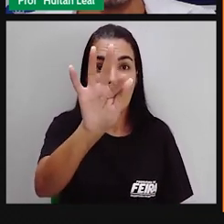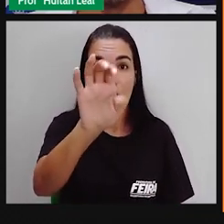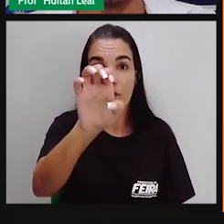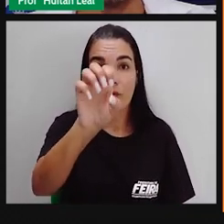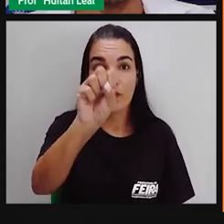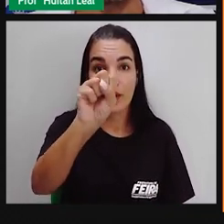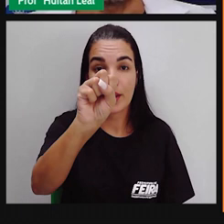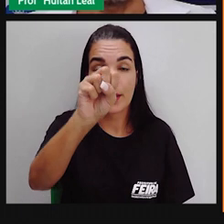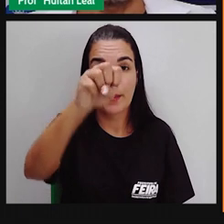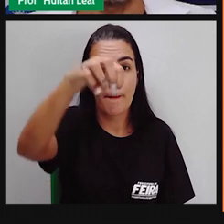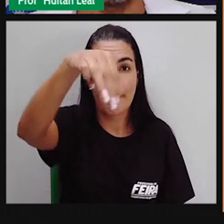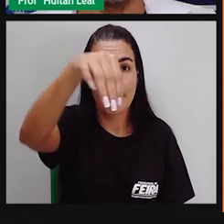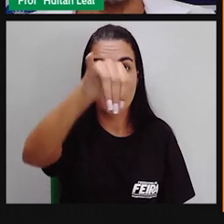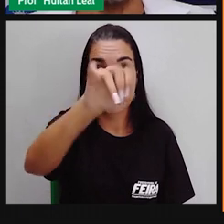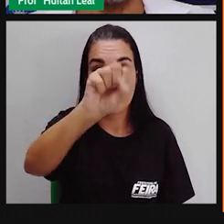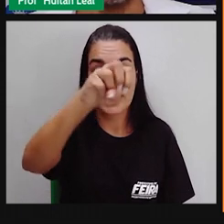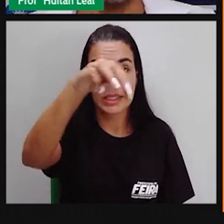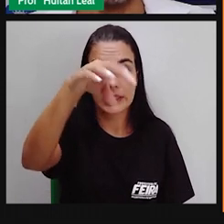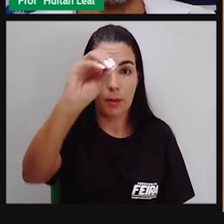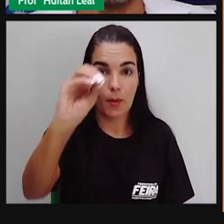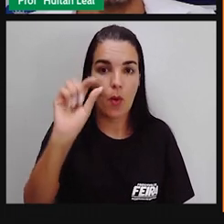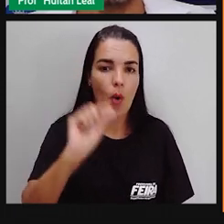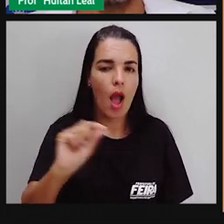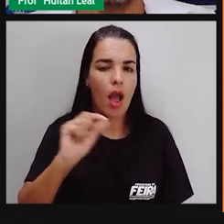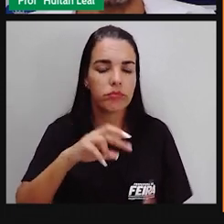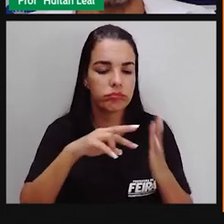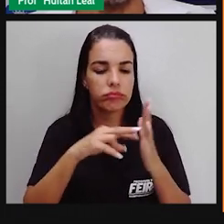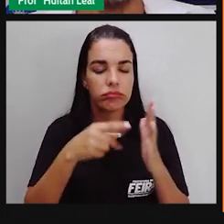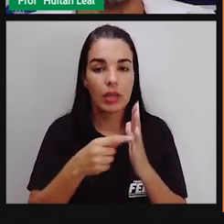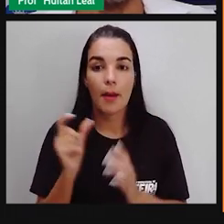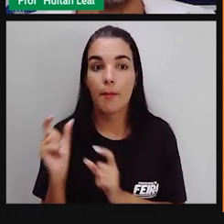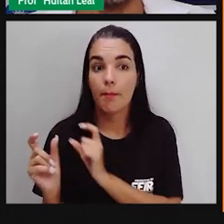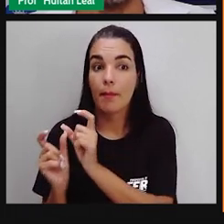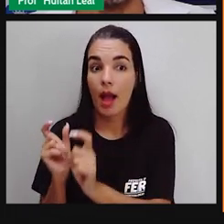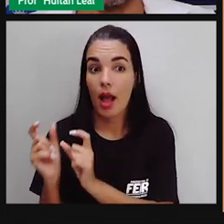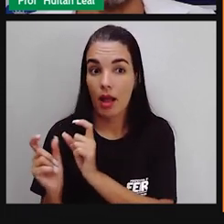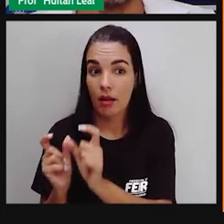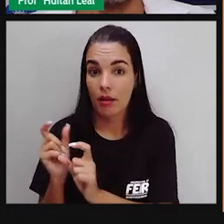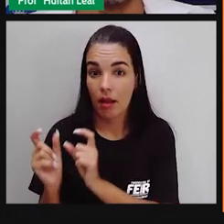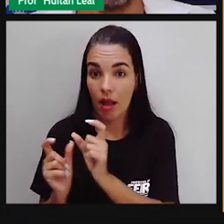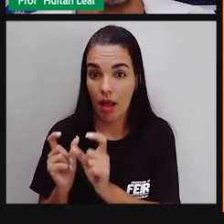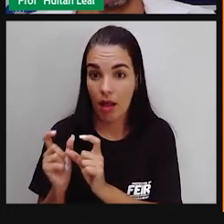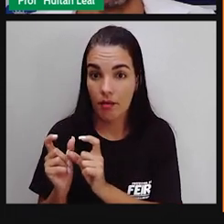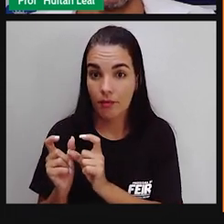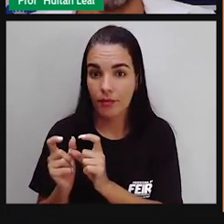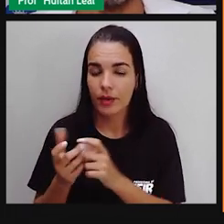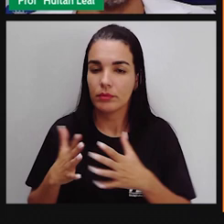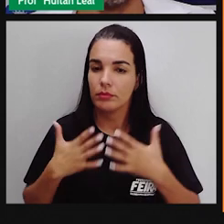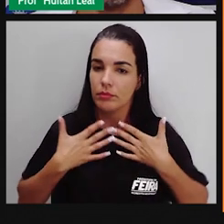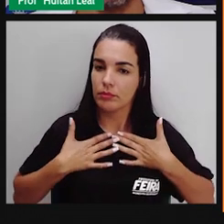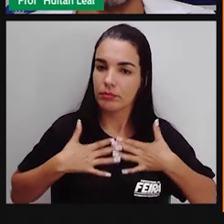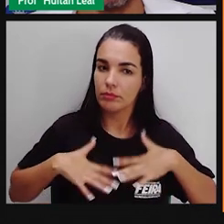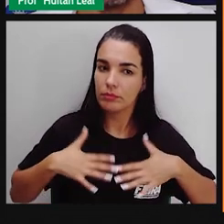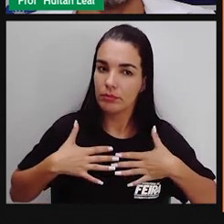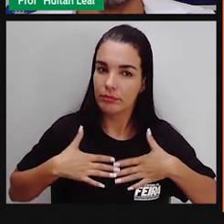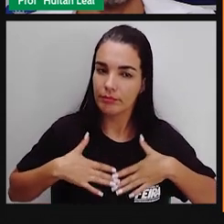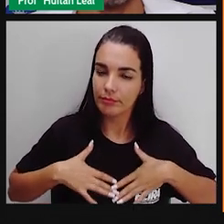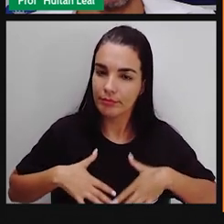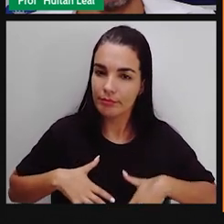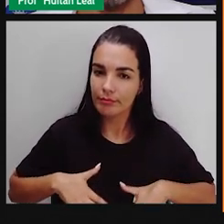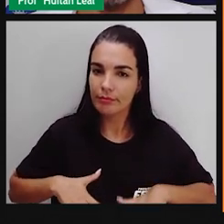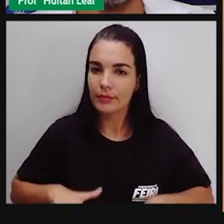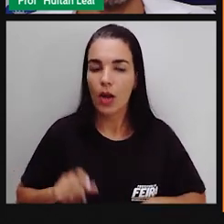O eufemismo. O eufemismo é o emprego de termos mais agradáveis para